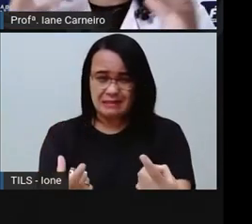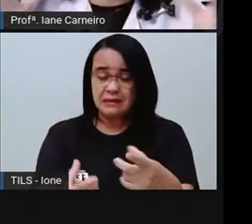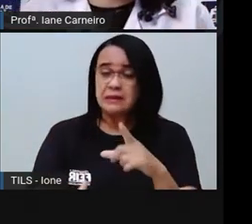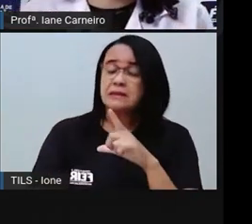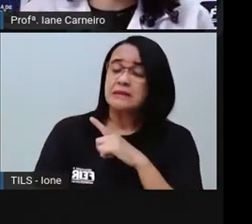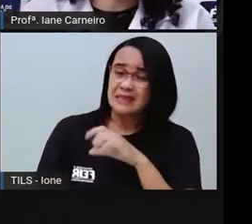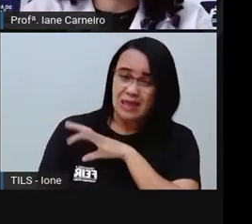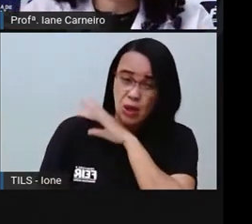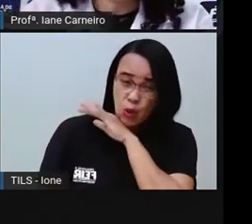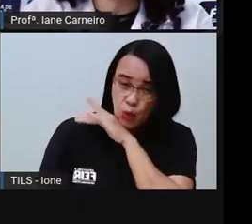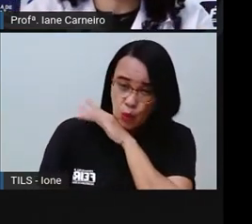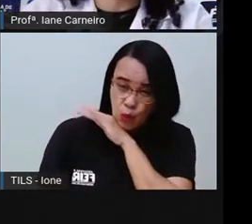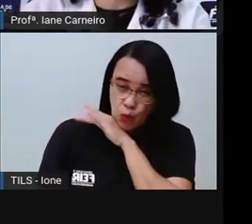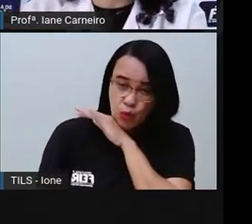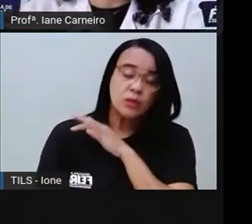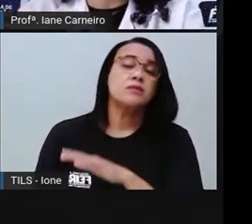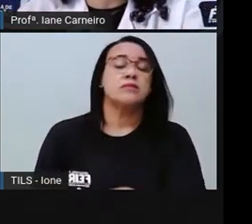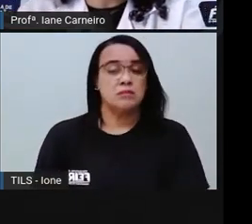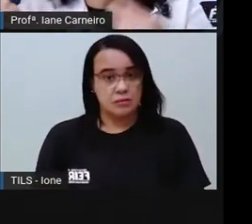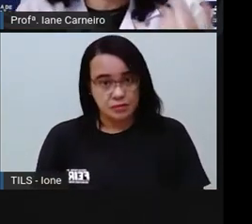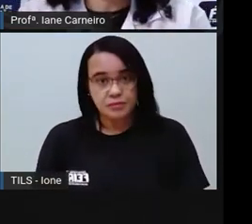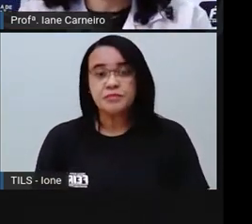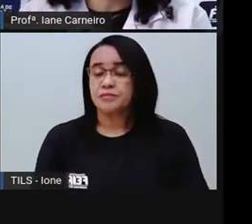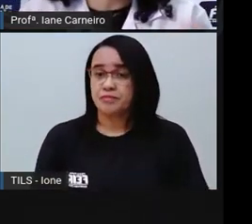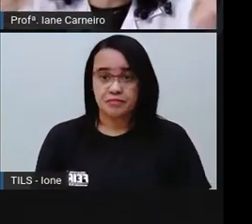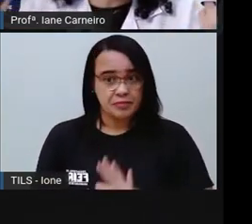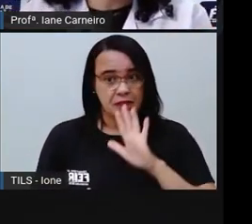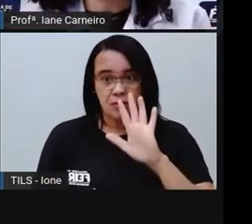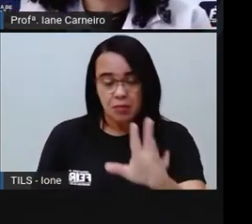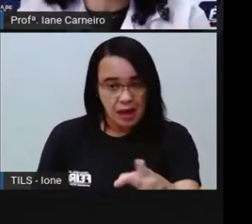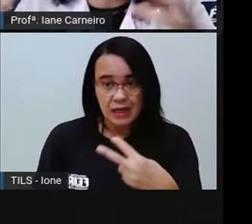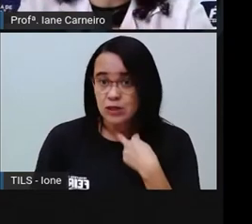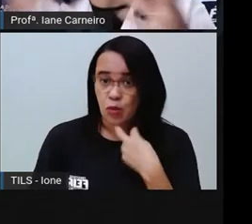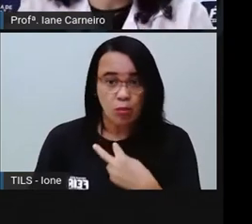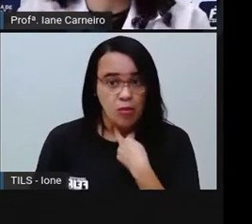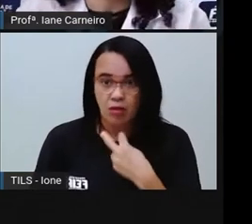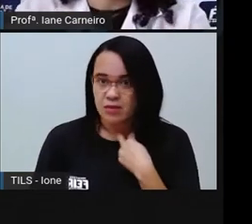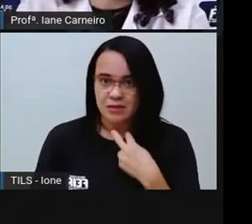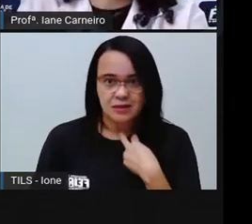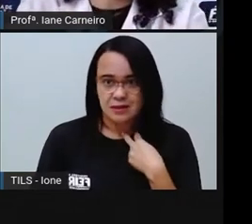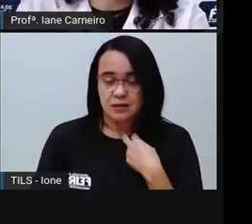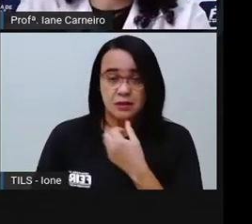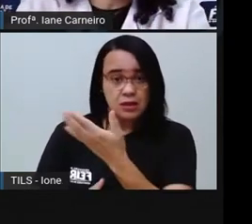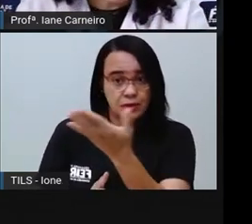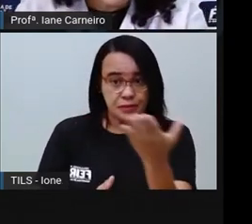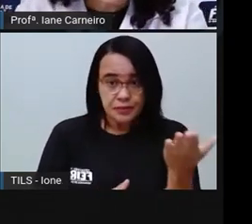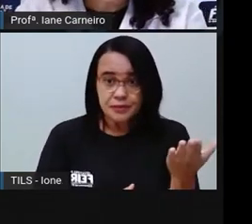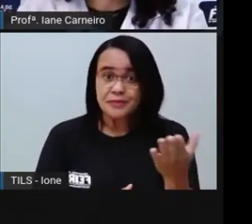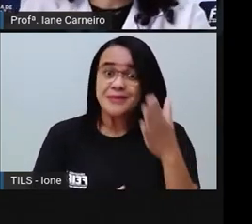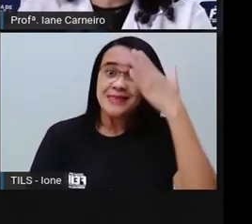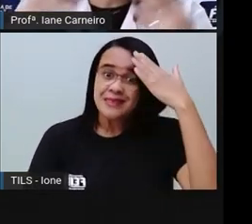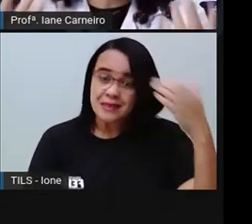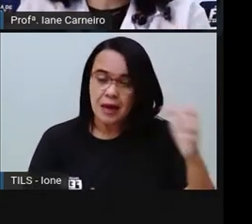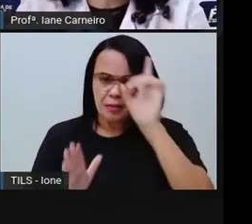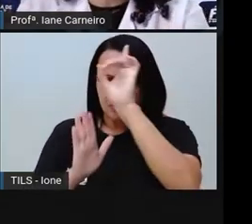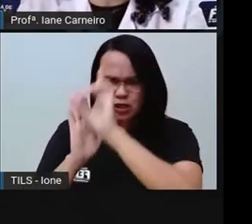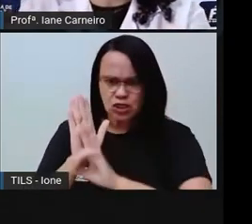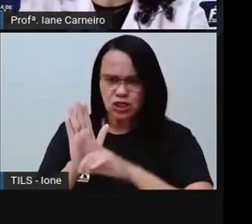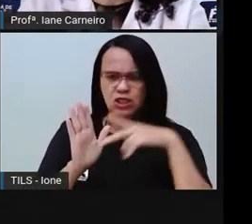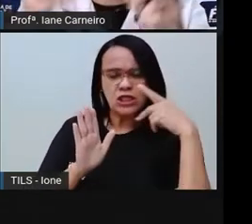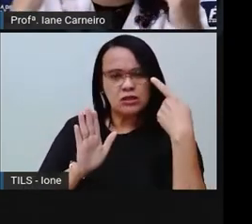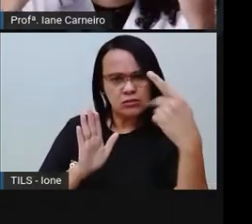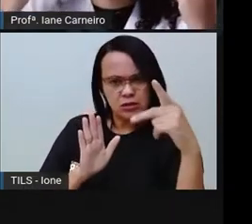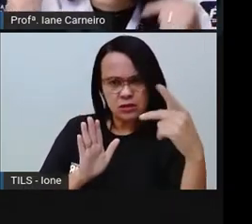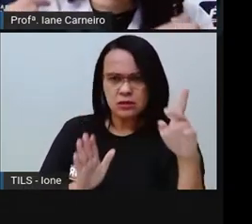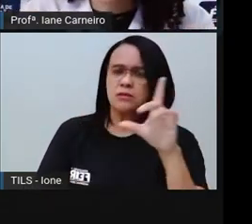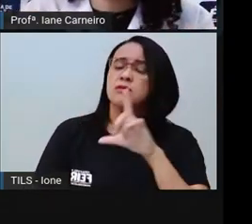mais, isso pare de acontecer, né? Então, por isso que a gente fala aqui pra você, criança, saber dos seus direitos, né? E os adultos também